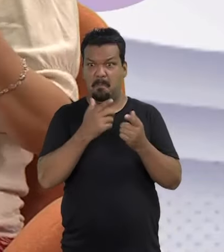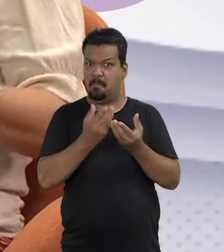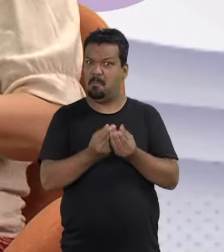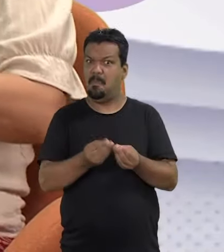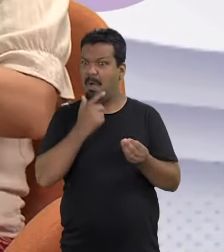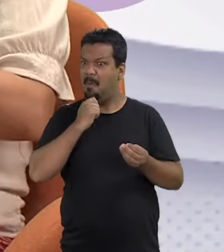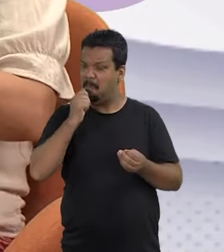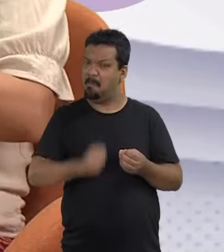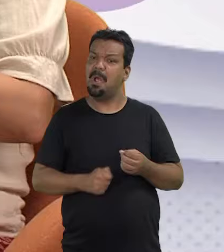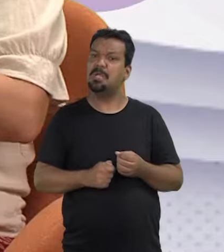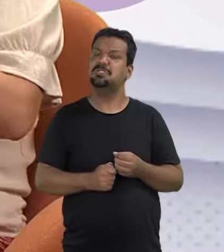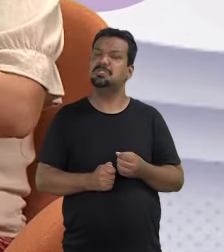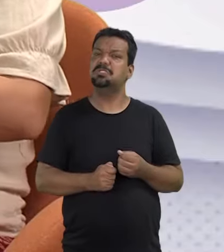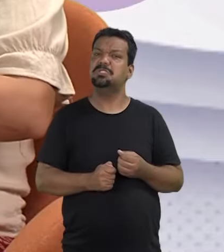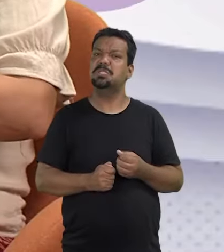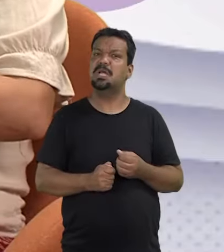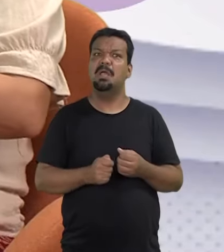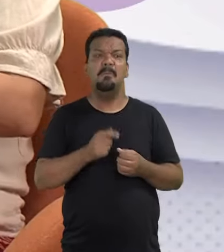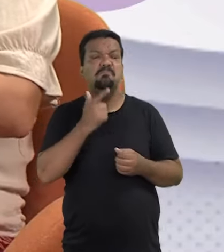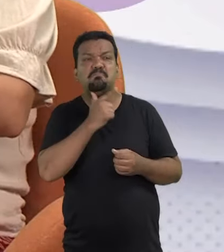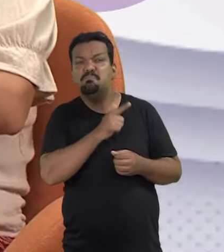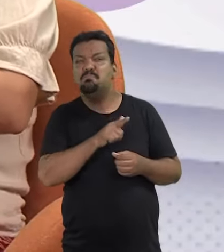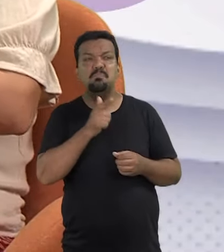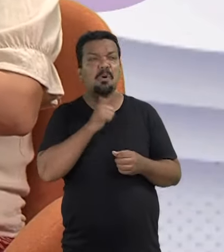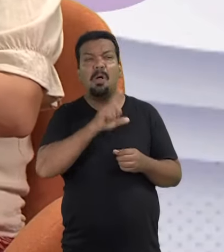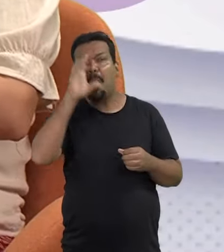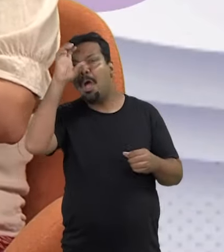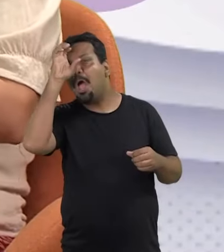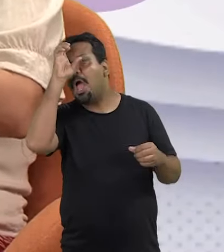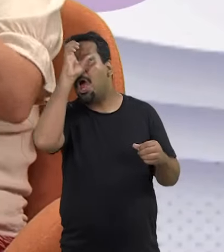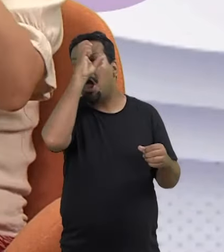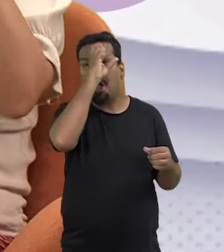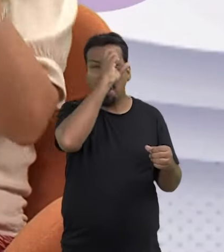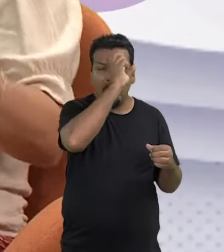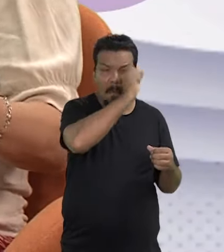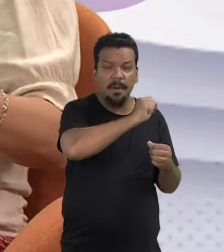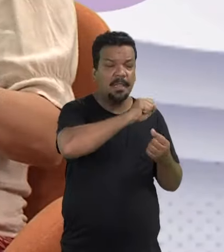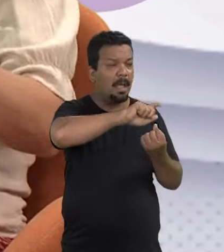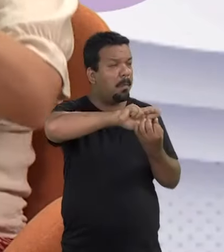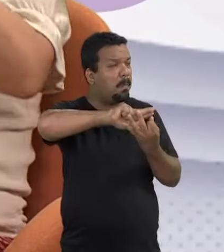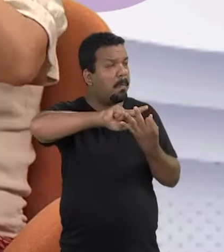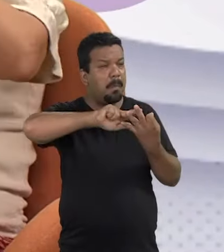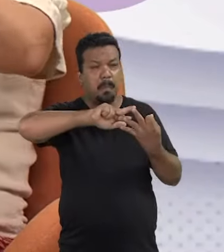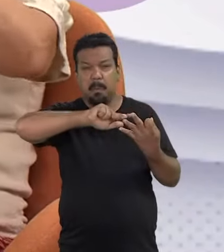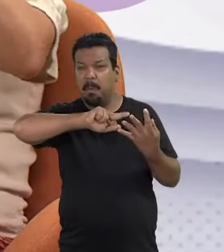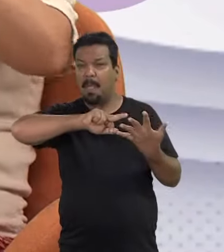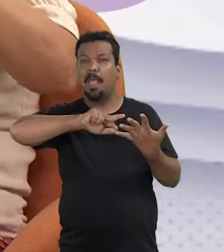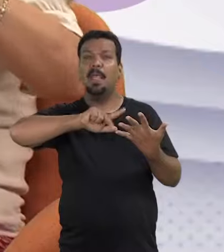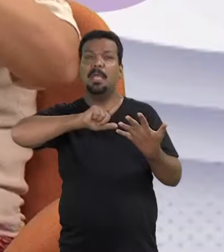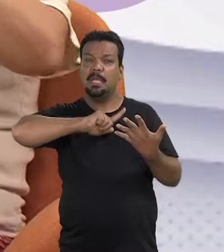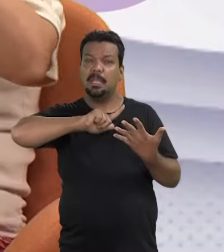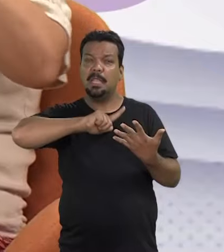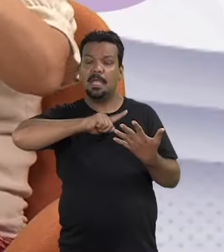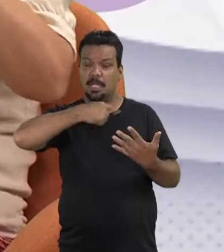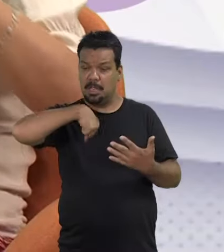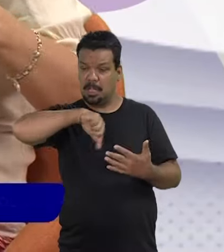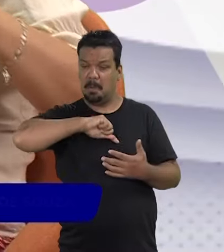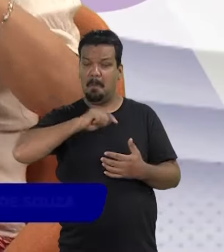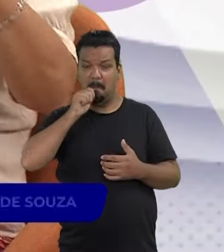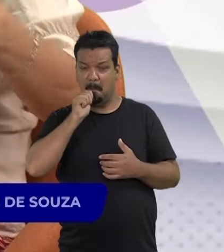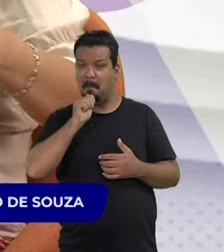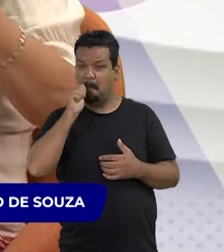mídia que também, muitas vezes, é machista, é misógina. Não consegue compreender a pluralidade e a